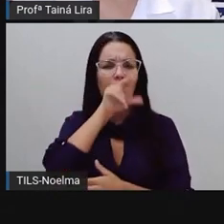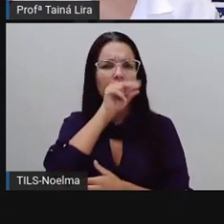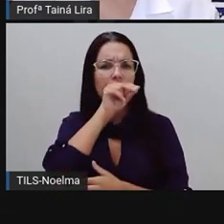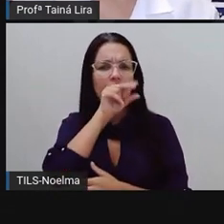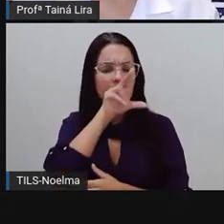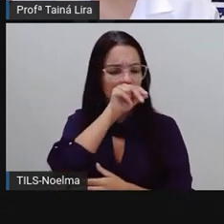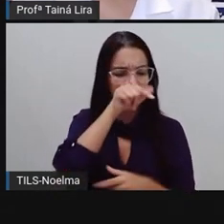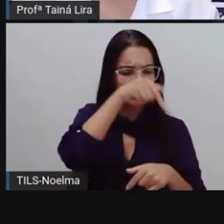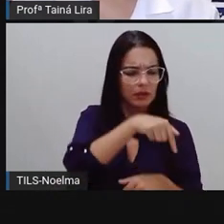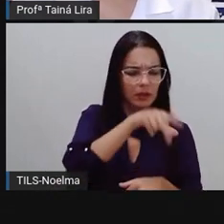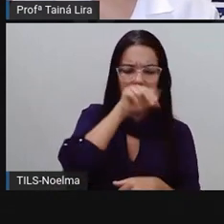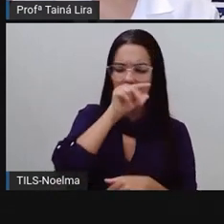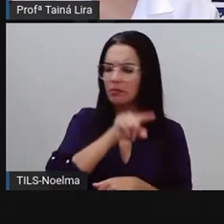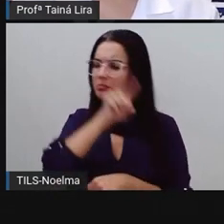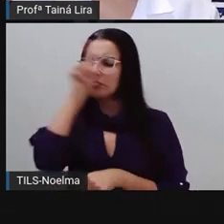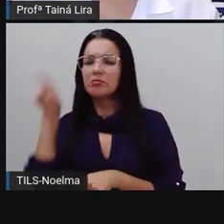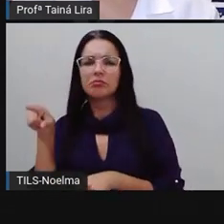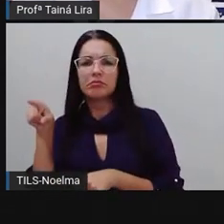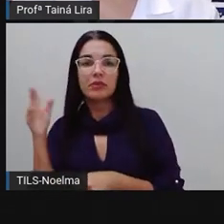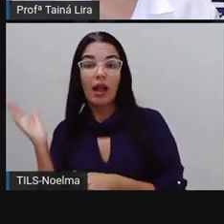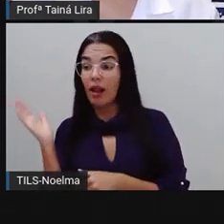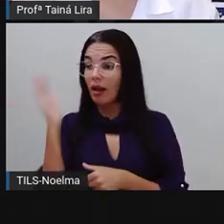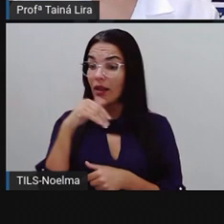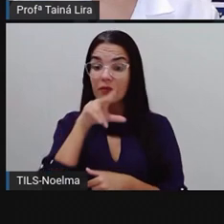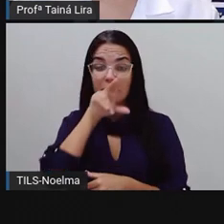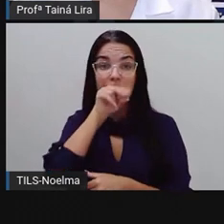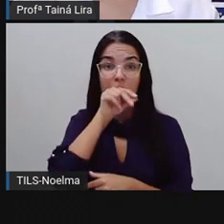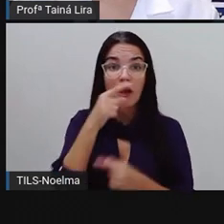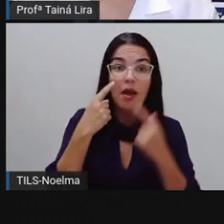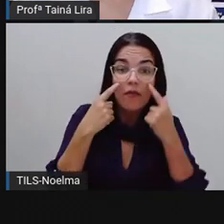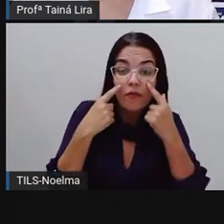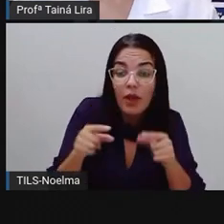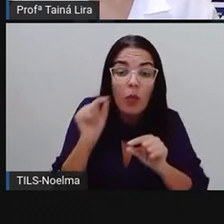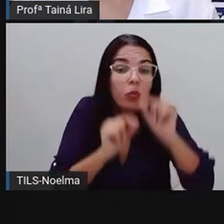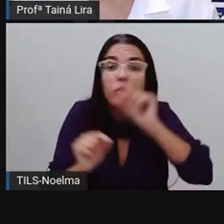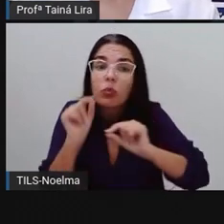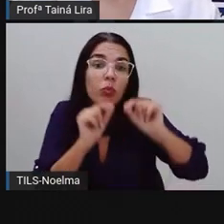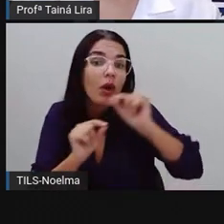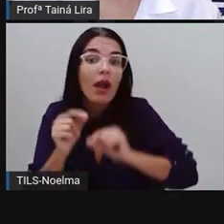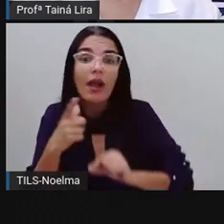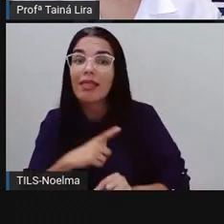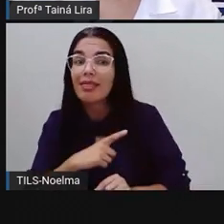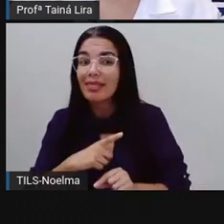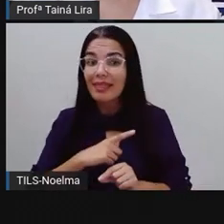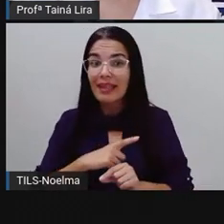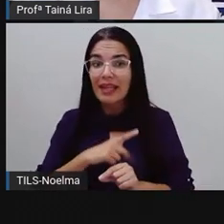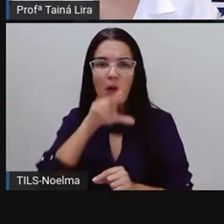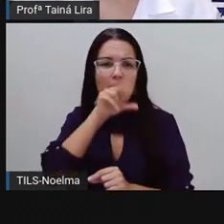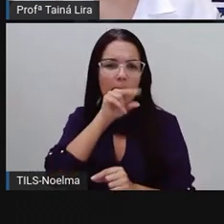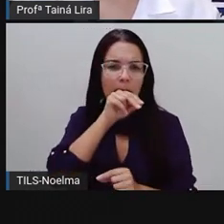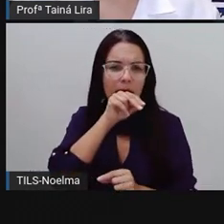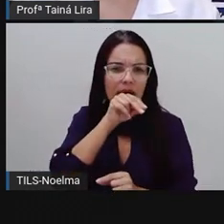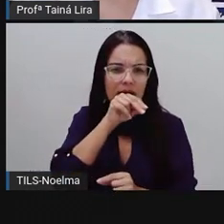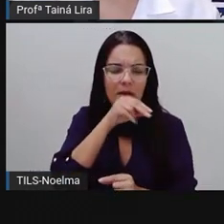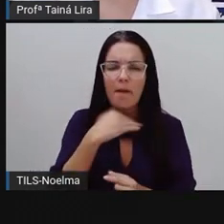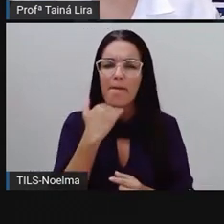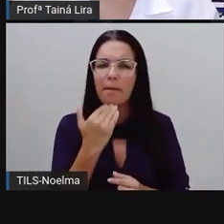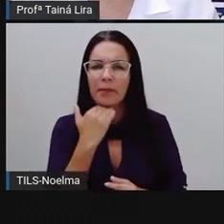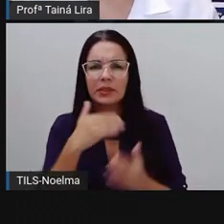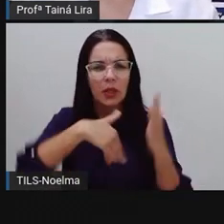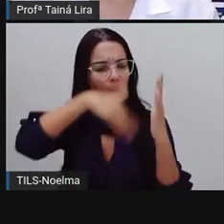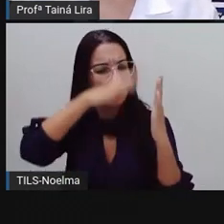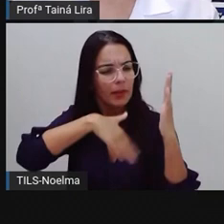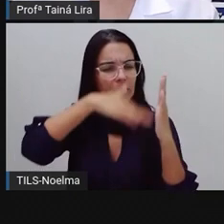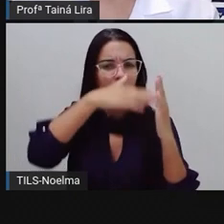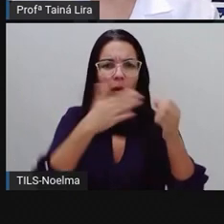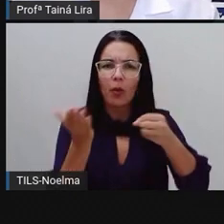patacolá, lá vem o Pato, para ver o que é que há. O Pato, pateta, pintou